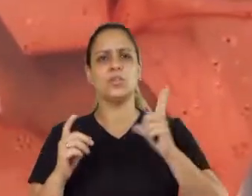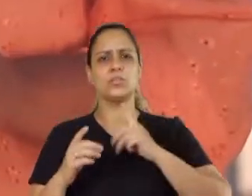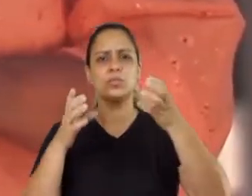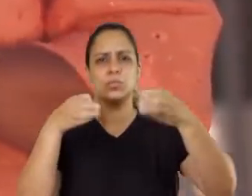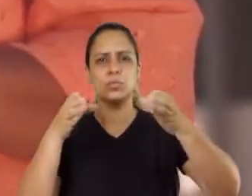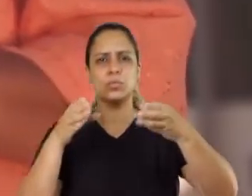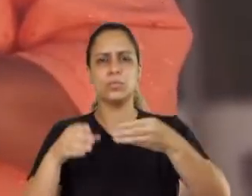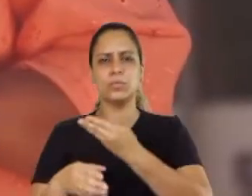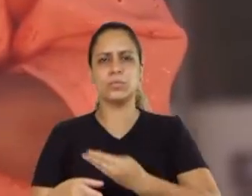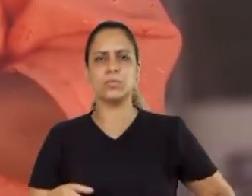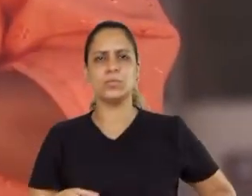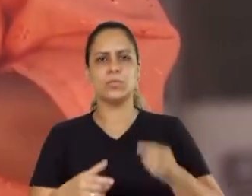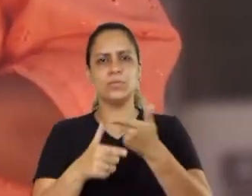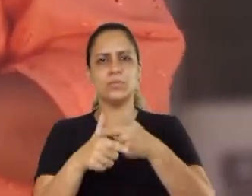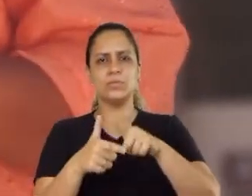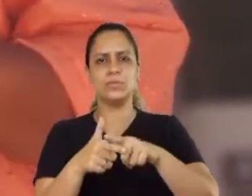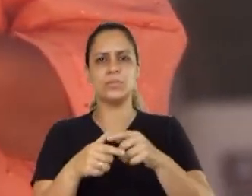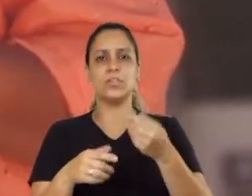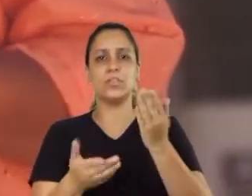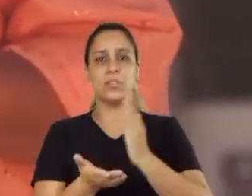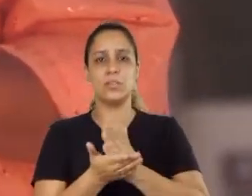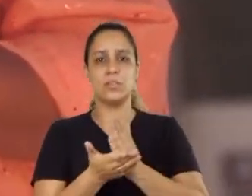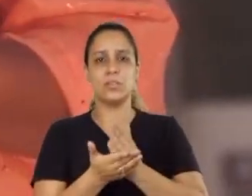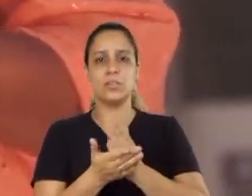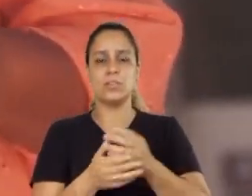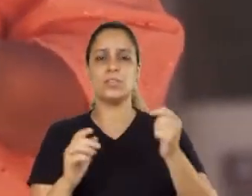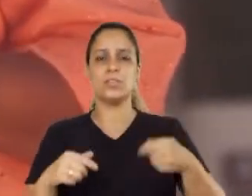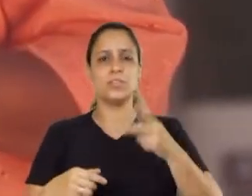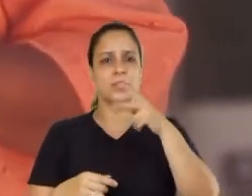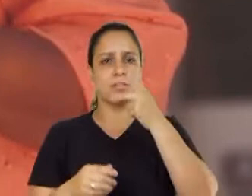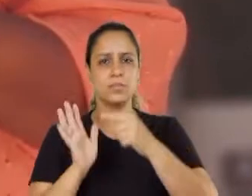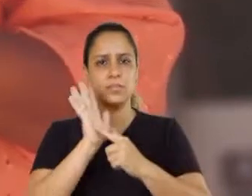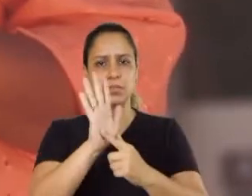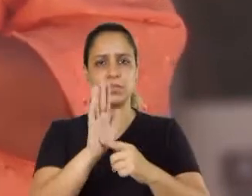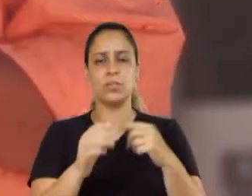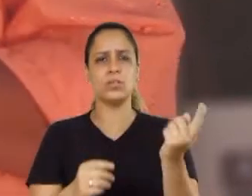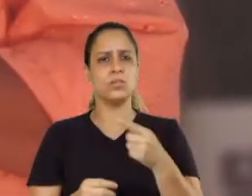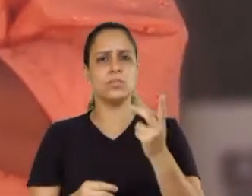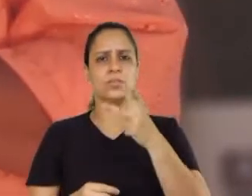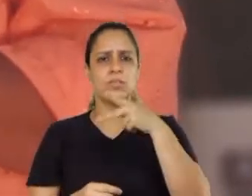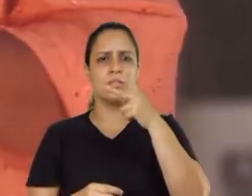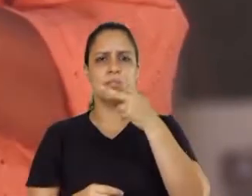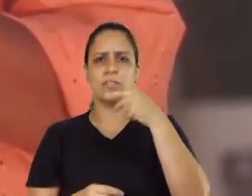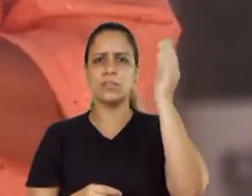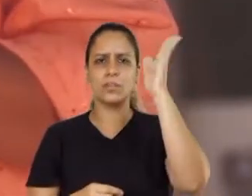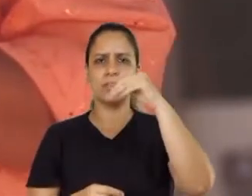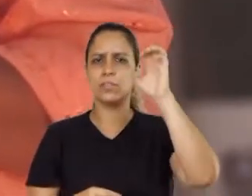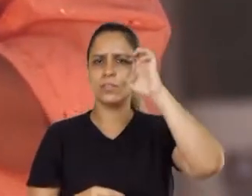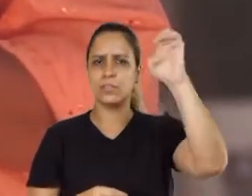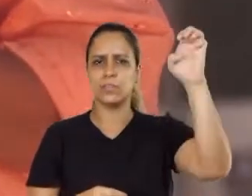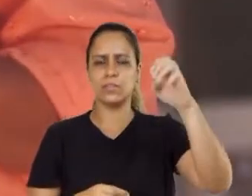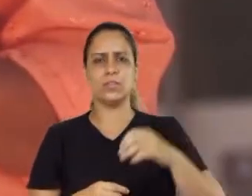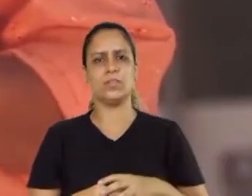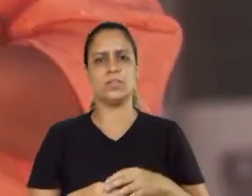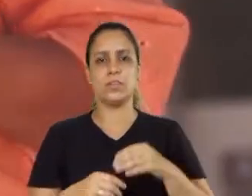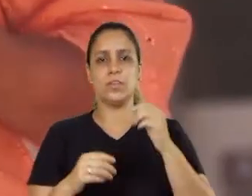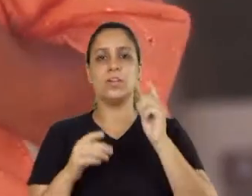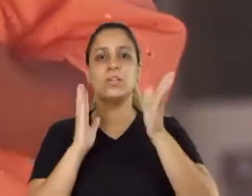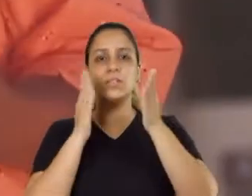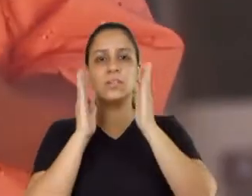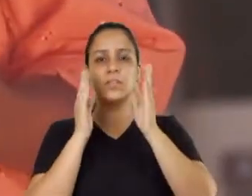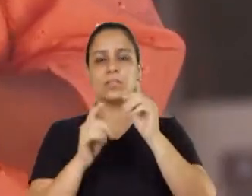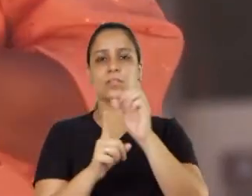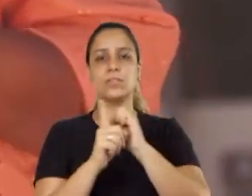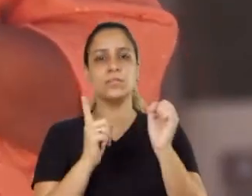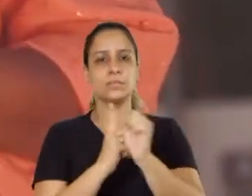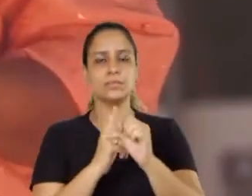Hoje, um único grupo político está dividido na maior parte das campanhas que estão aí. Os mesmos que estão atacando o Edinho